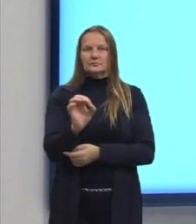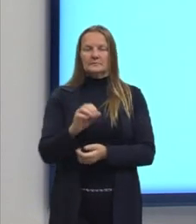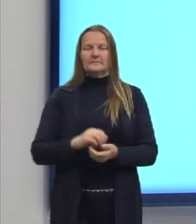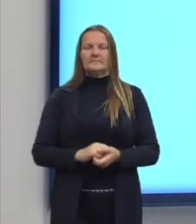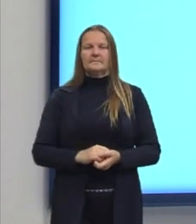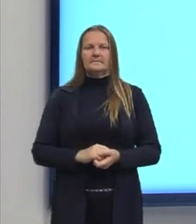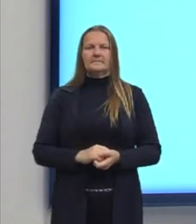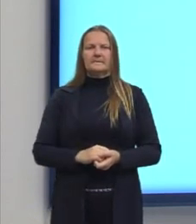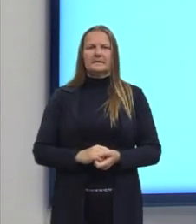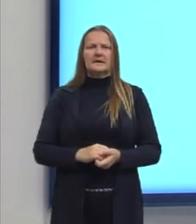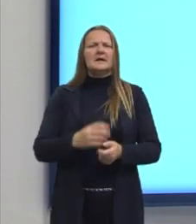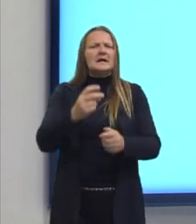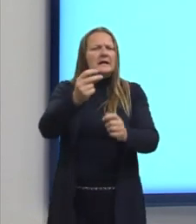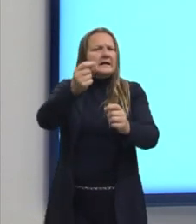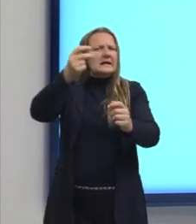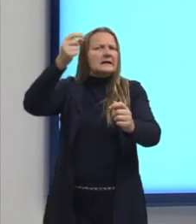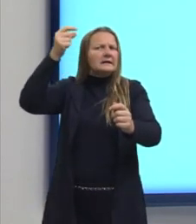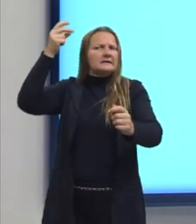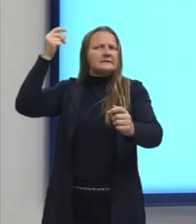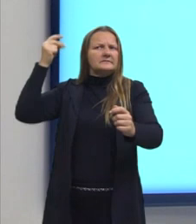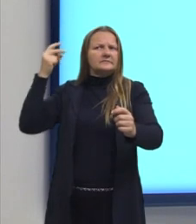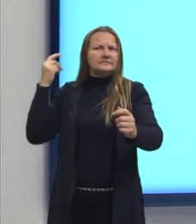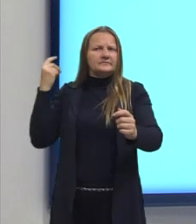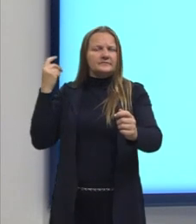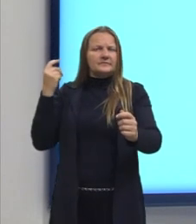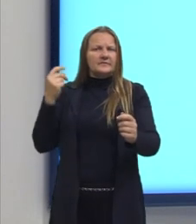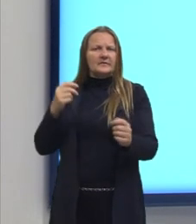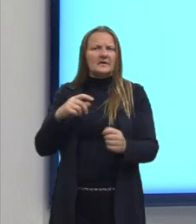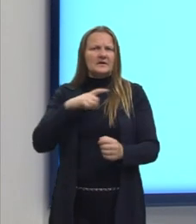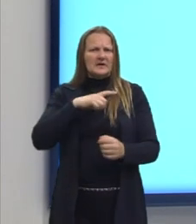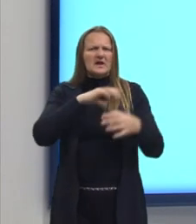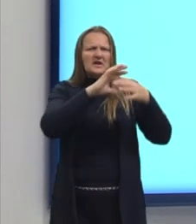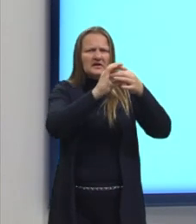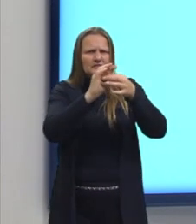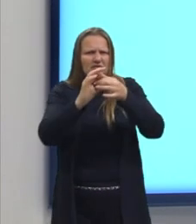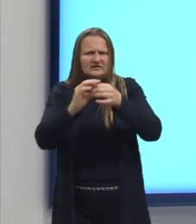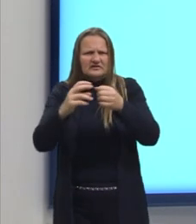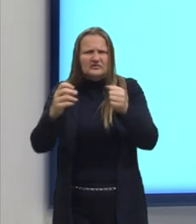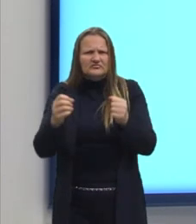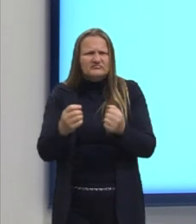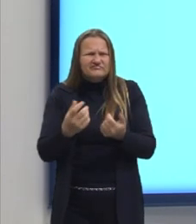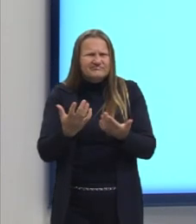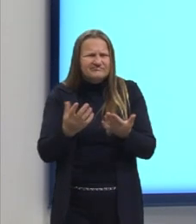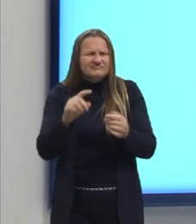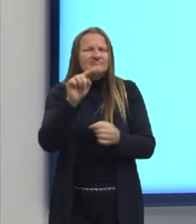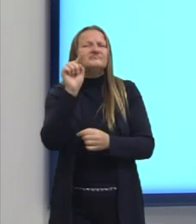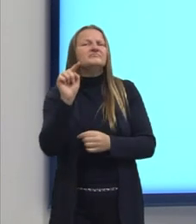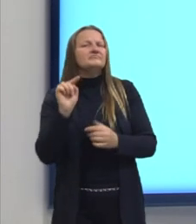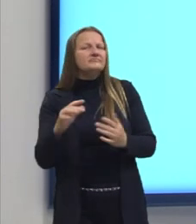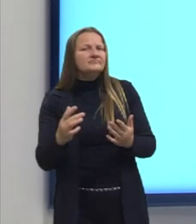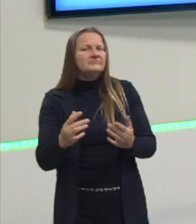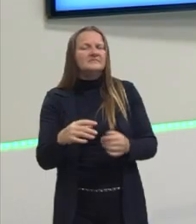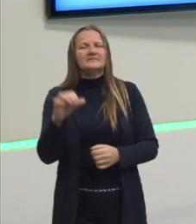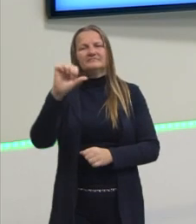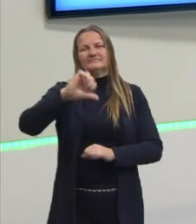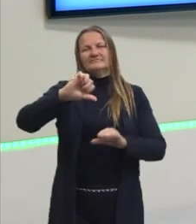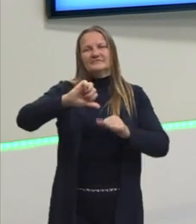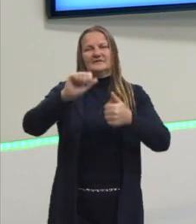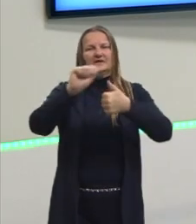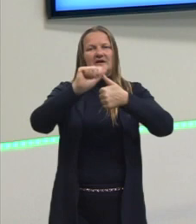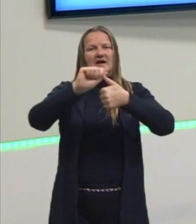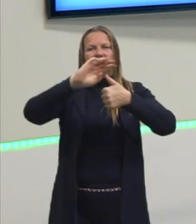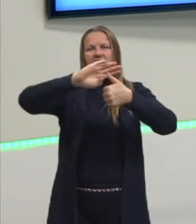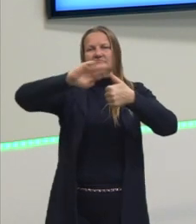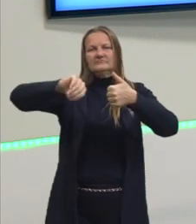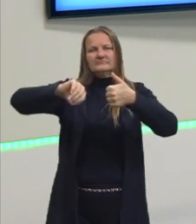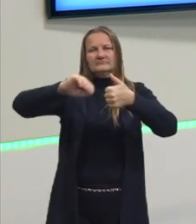Tempo passado é uma atualização de eventos? Não. Então, gente já